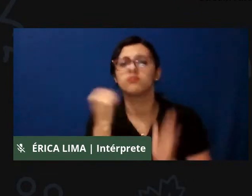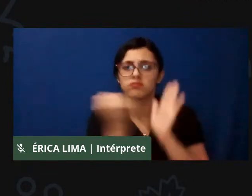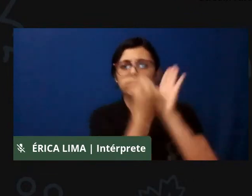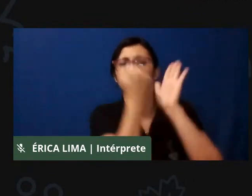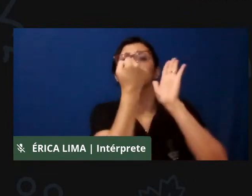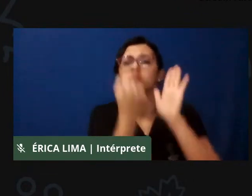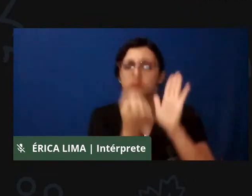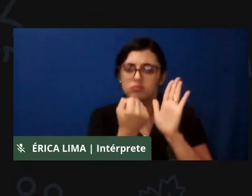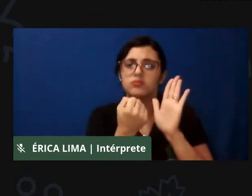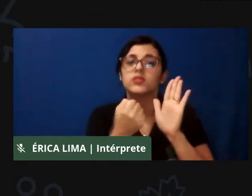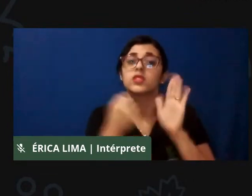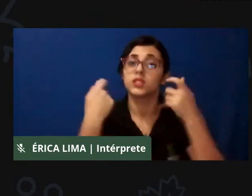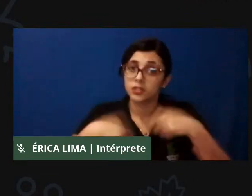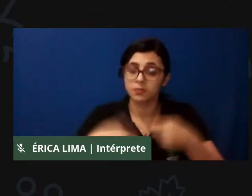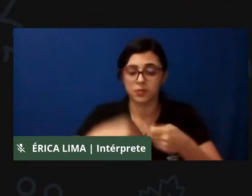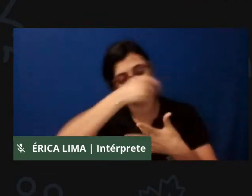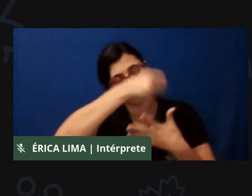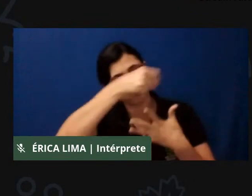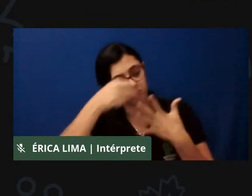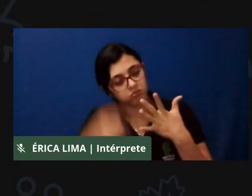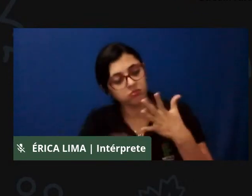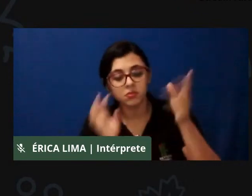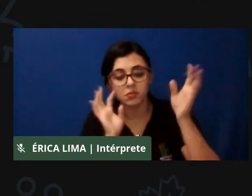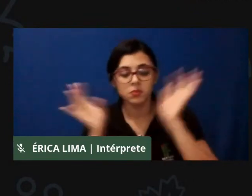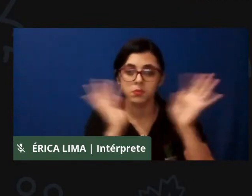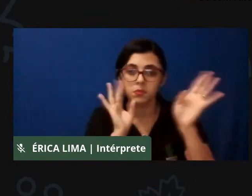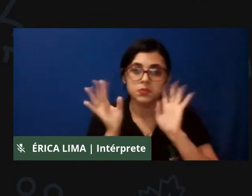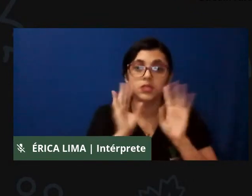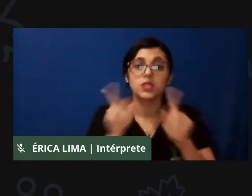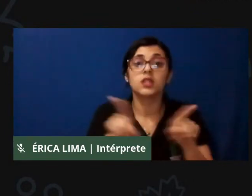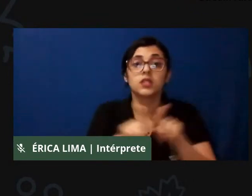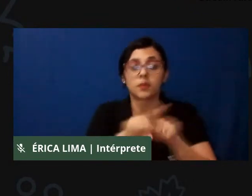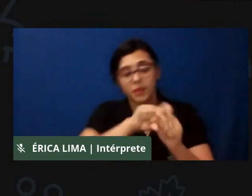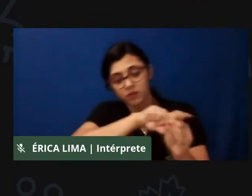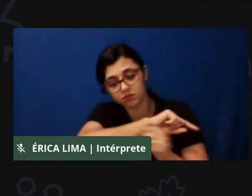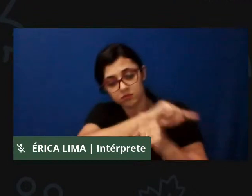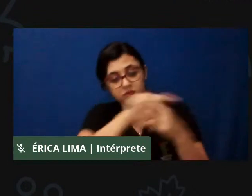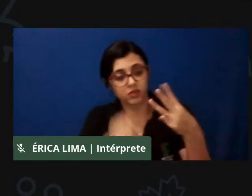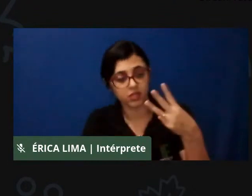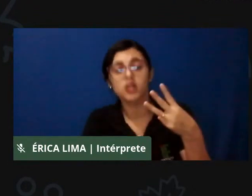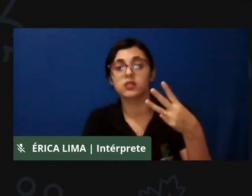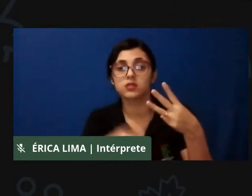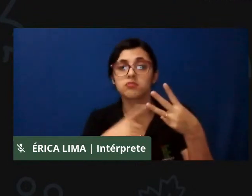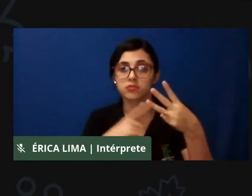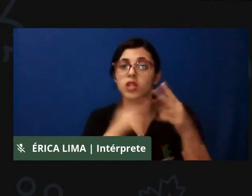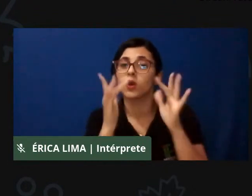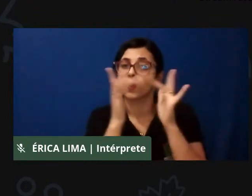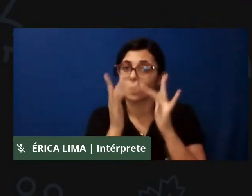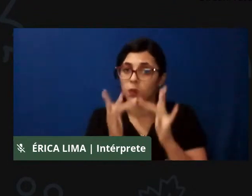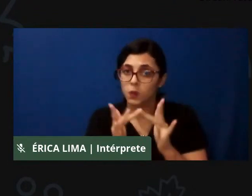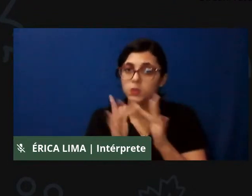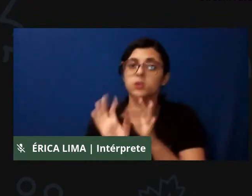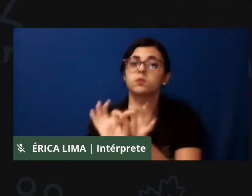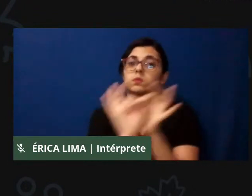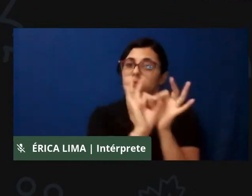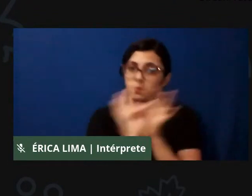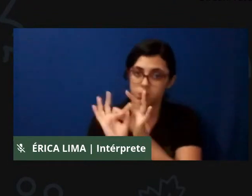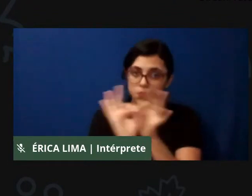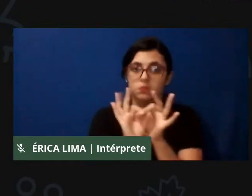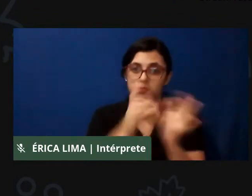pensar esses eixos e de como esses três eixos eles se entrelaçam para nós, por exemplo, enquanto